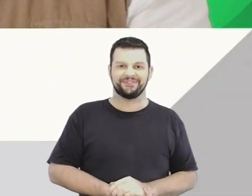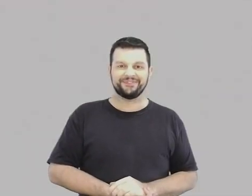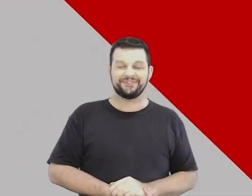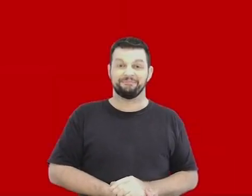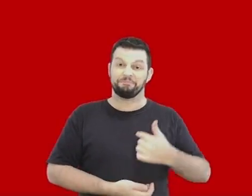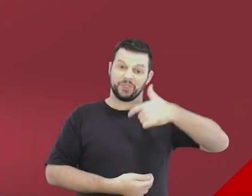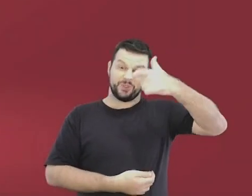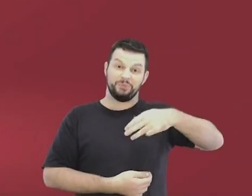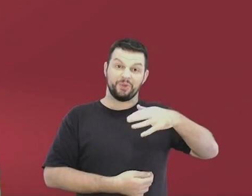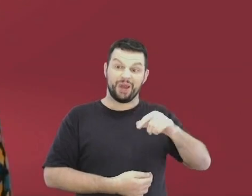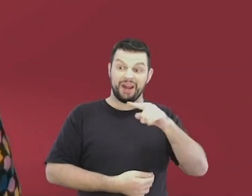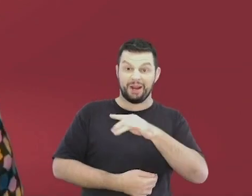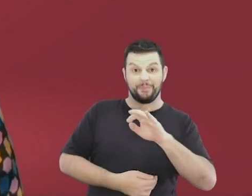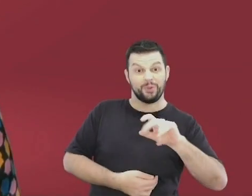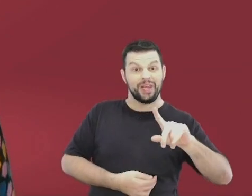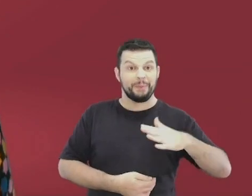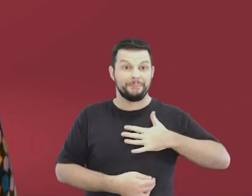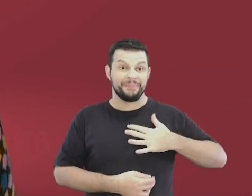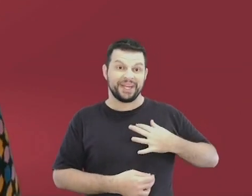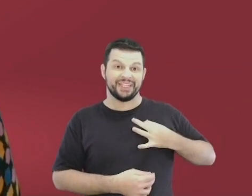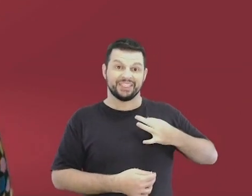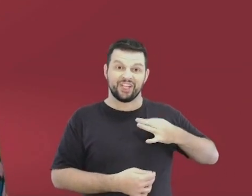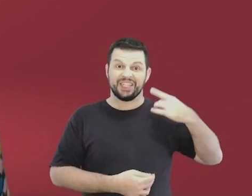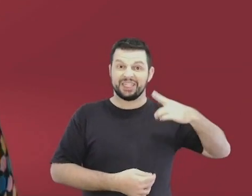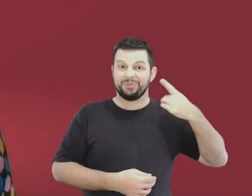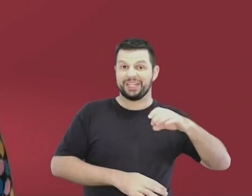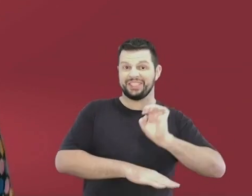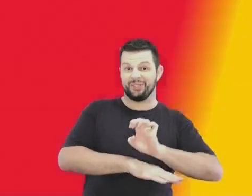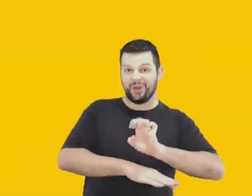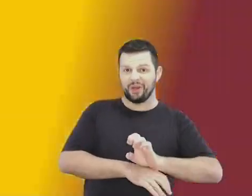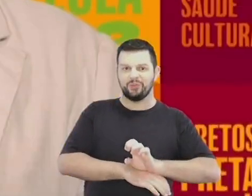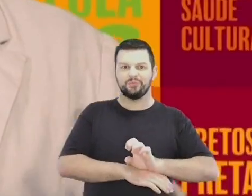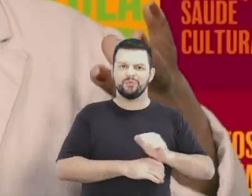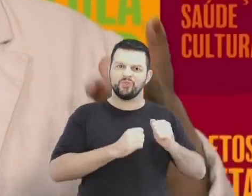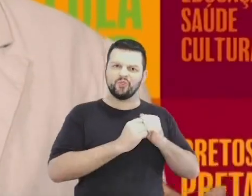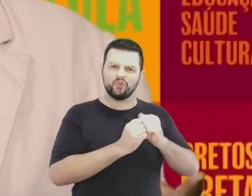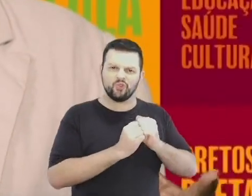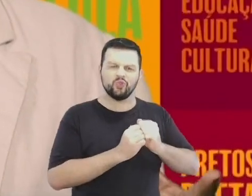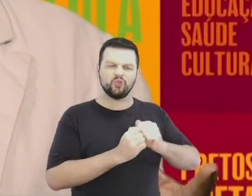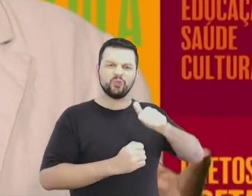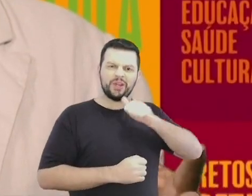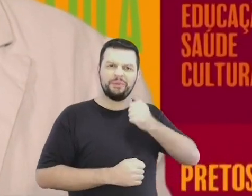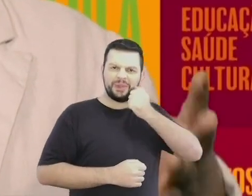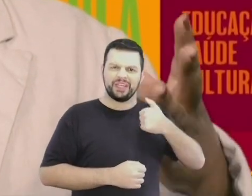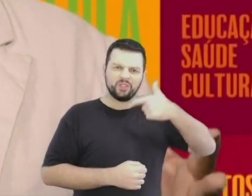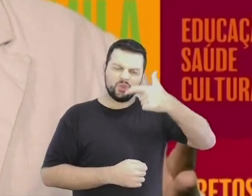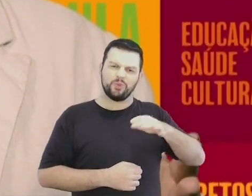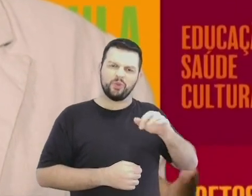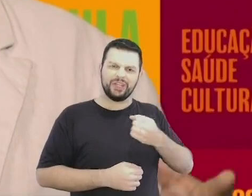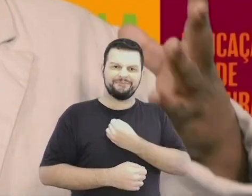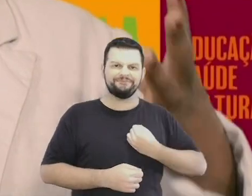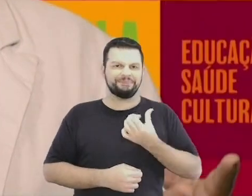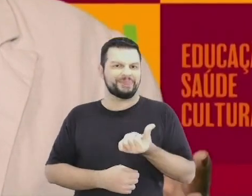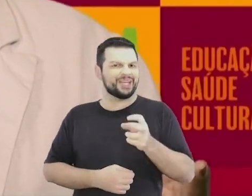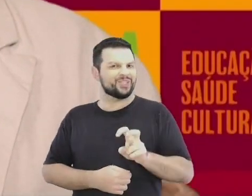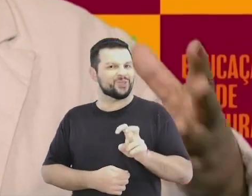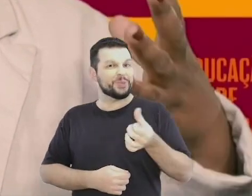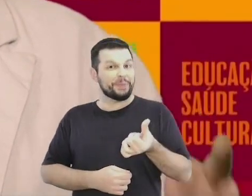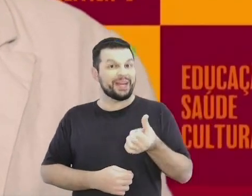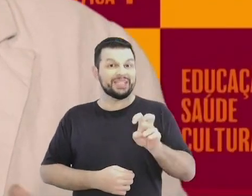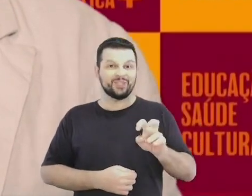Eu sou a Manoela e a Bruna é minha candidata a deputada estadual. Com a força das pretas, sou Bruna Rodrigues,